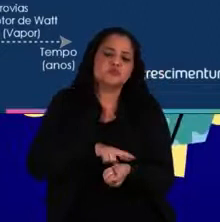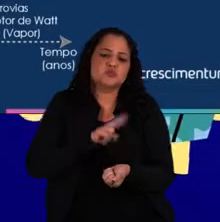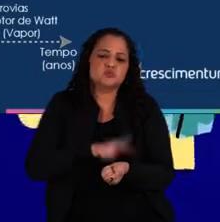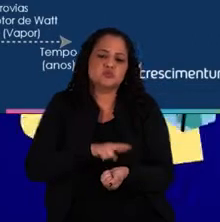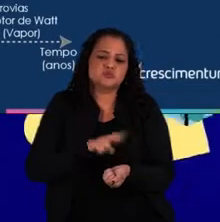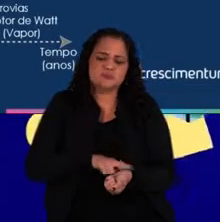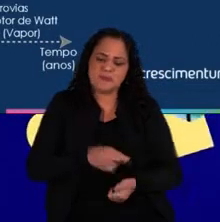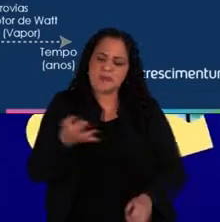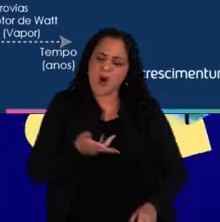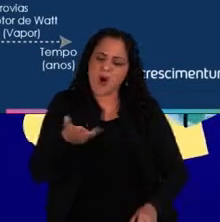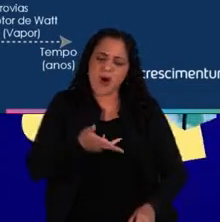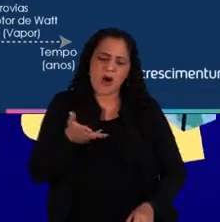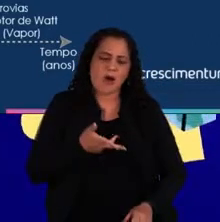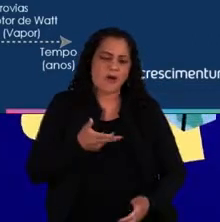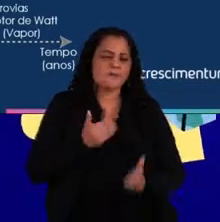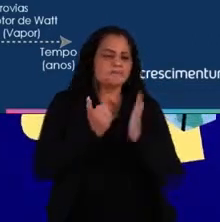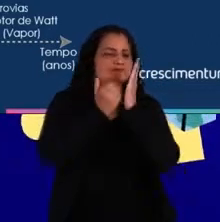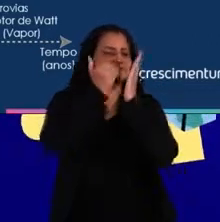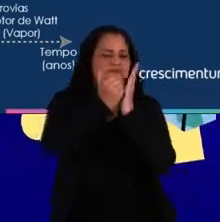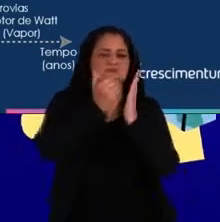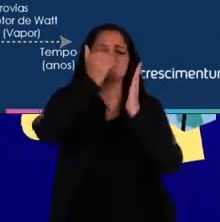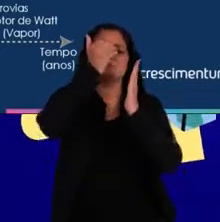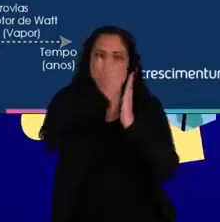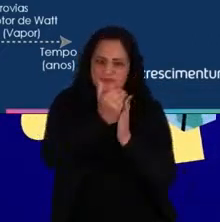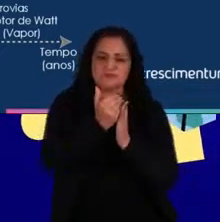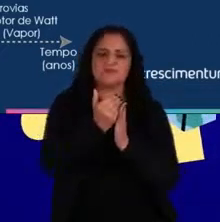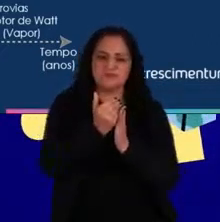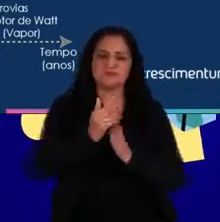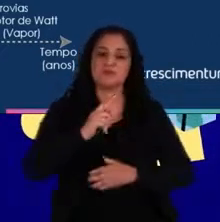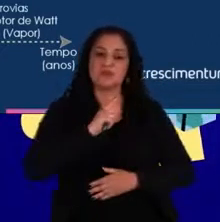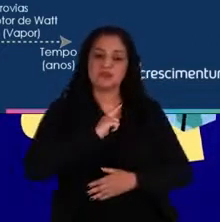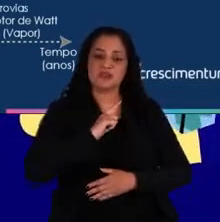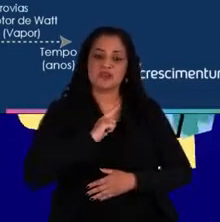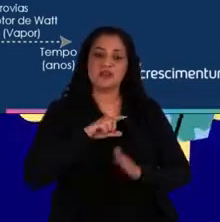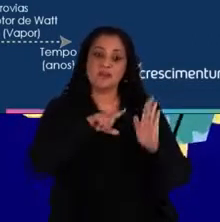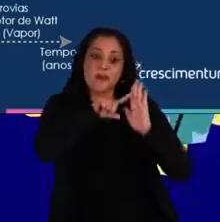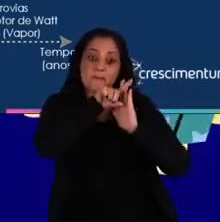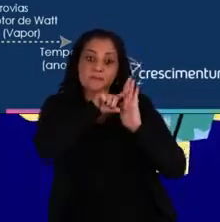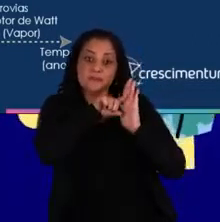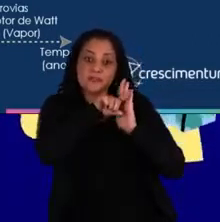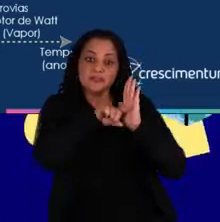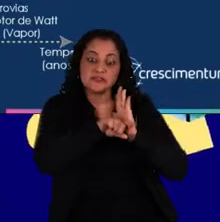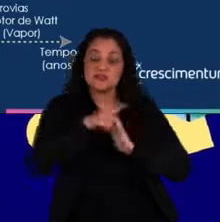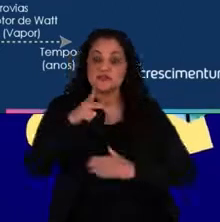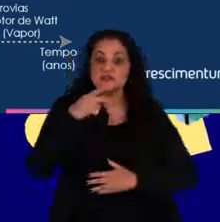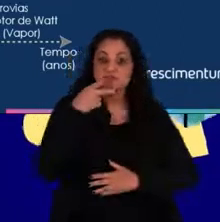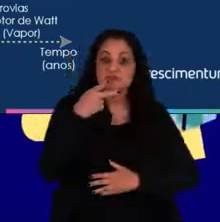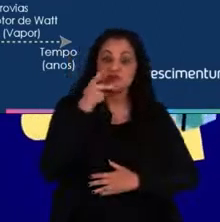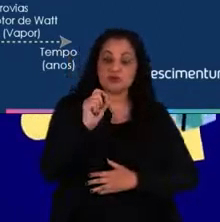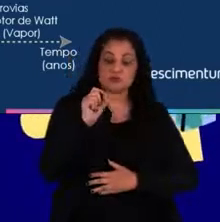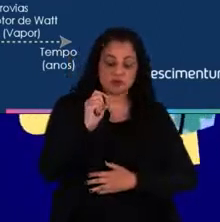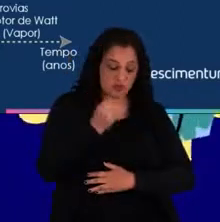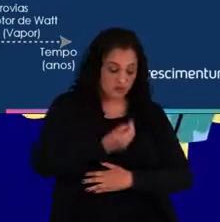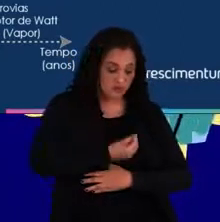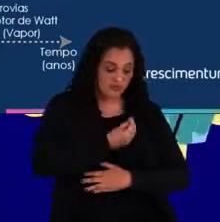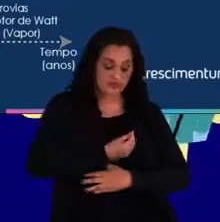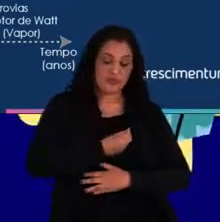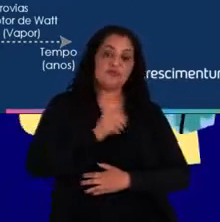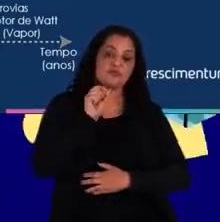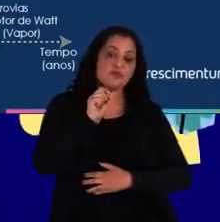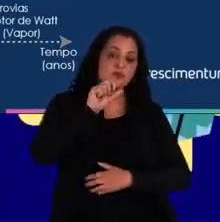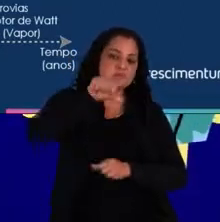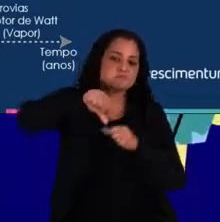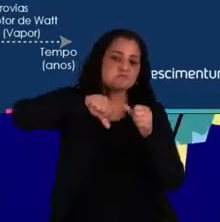vez mais acelerado. A Singularity University nos diz que a mudança que a gente vem vivenciando,